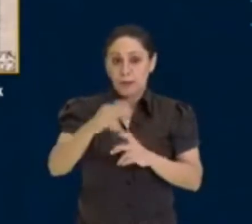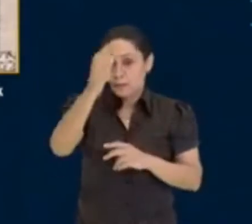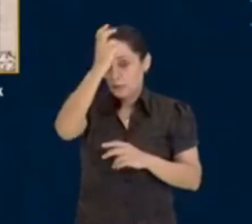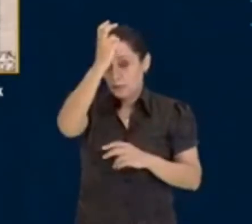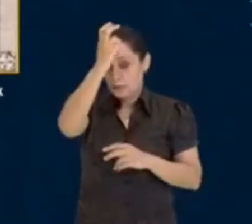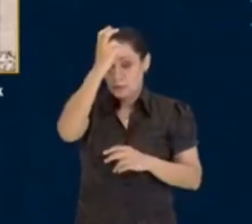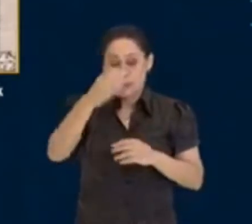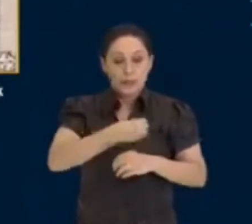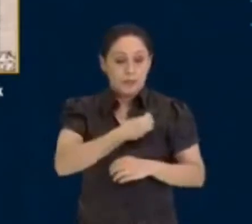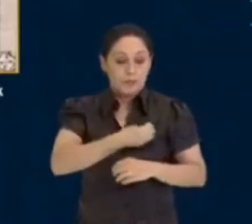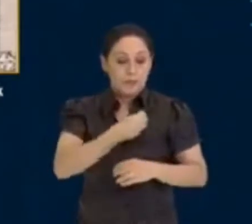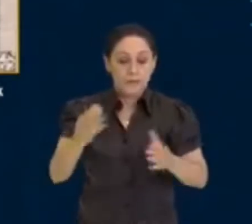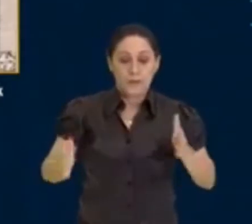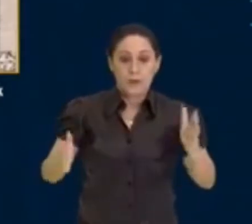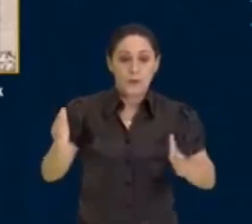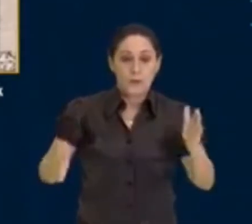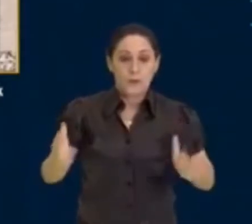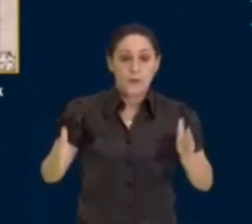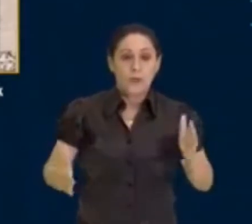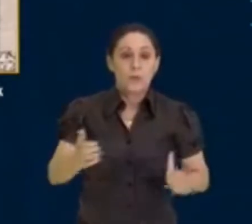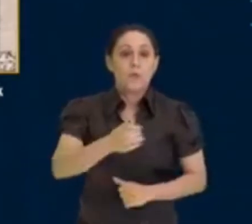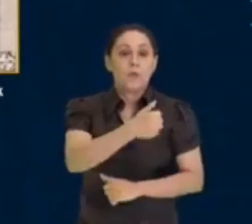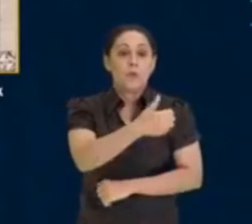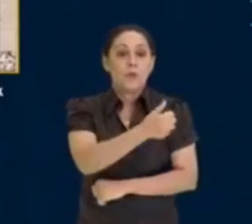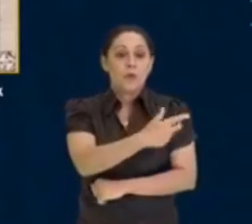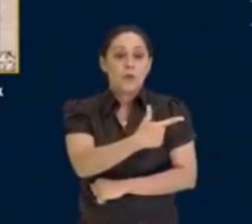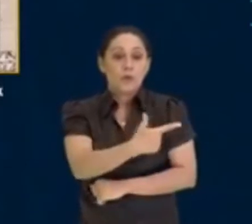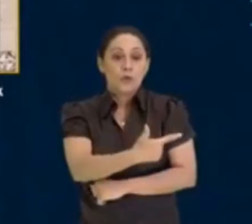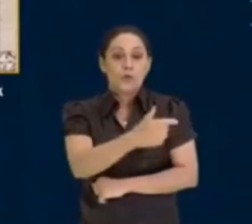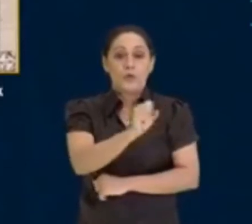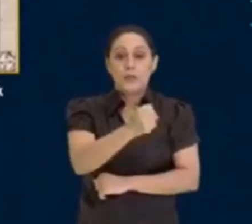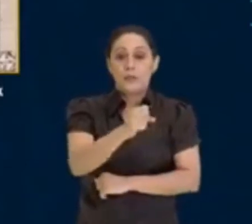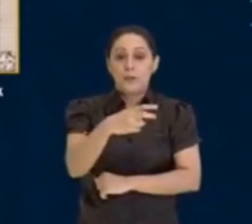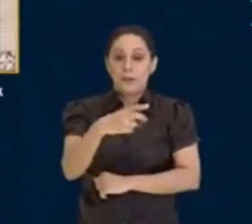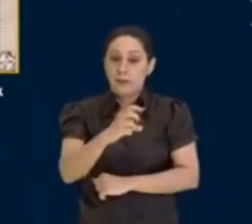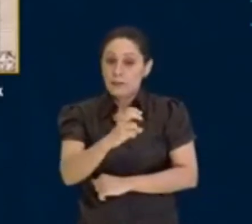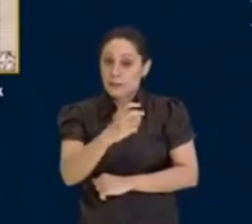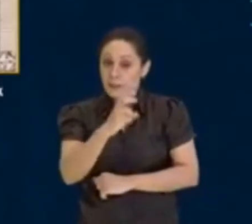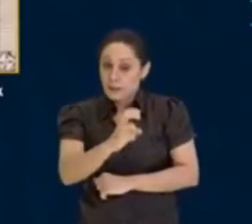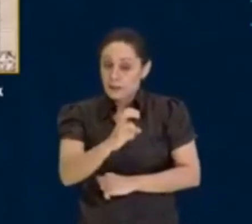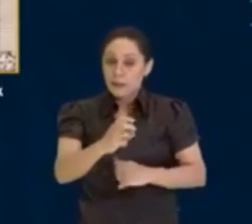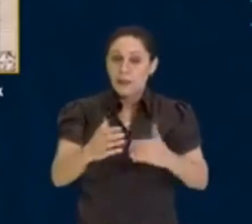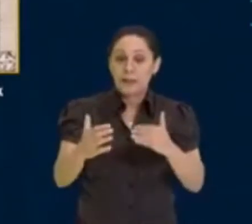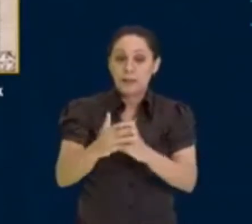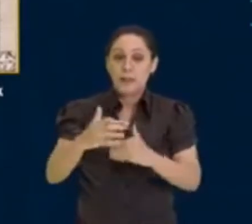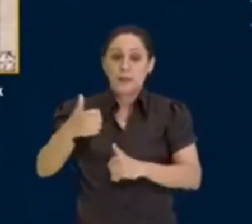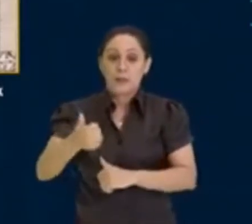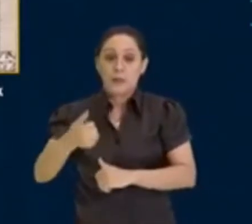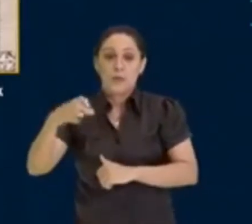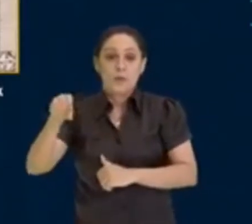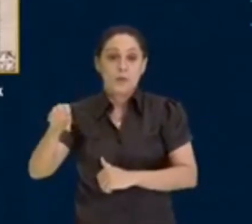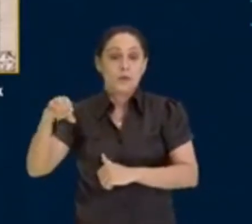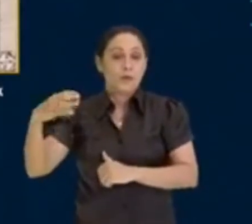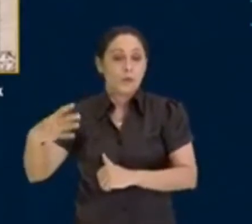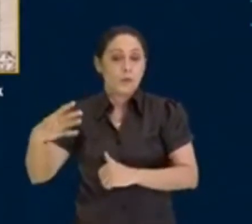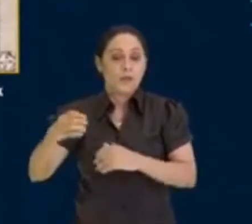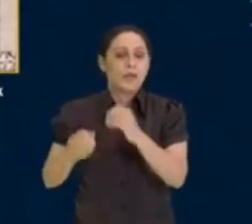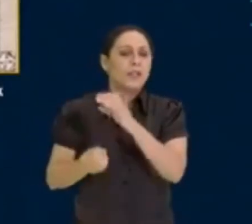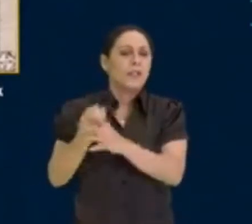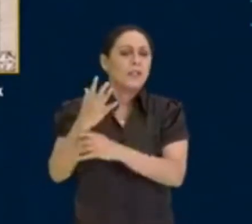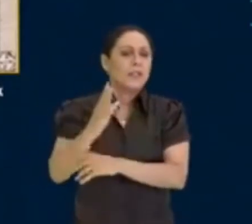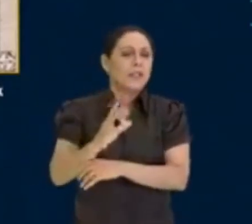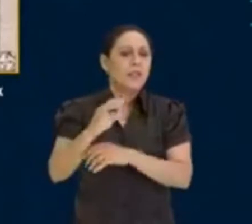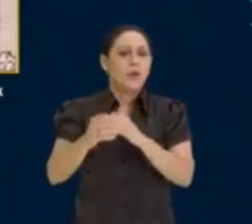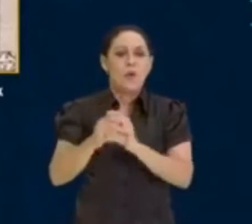nessa época de 285 até 194 a.C. e ele criou um algoritmo que é um método muito simples